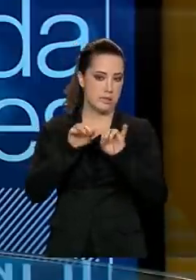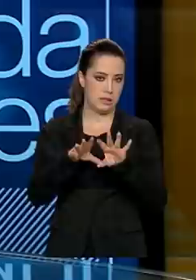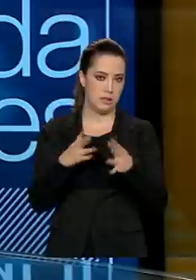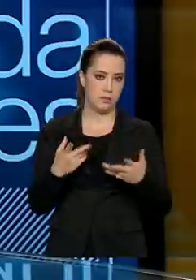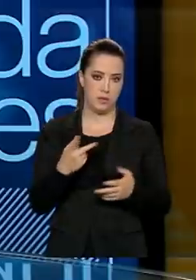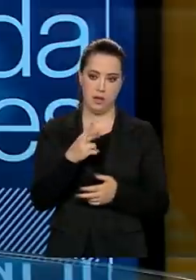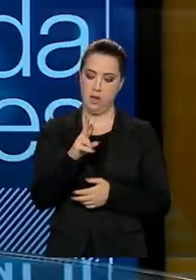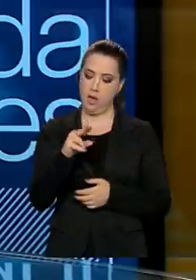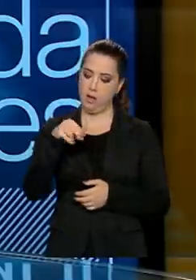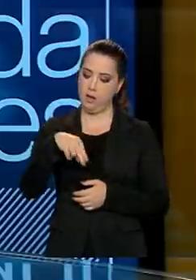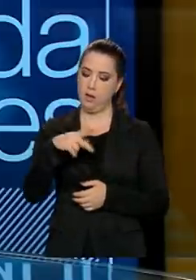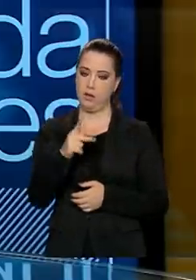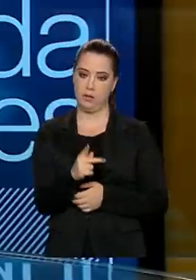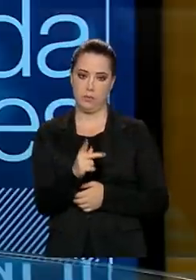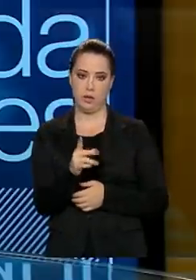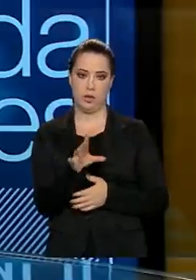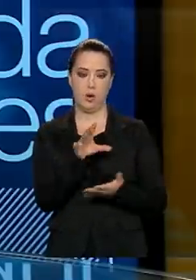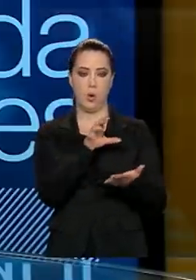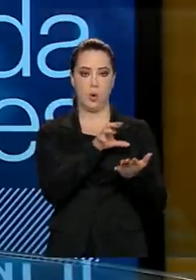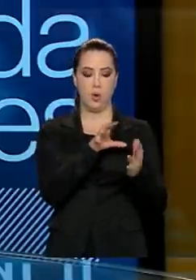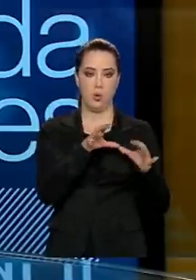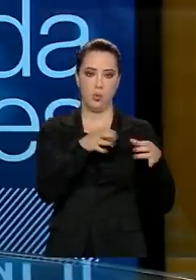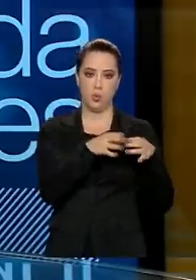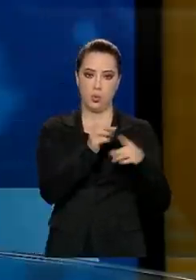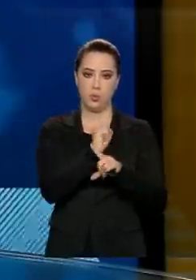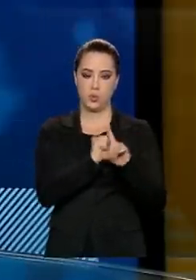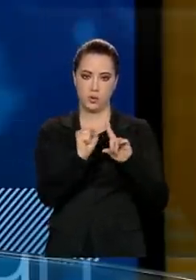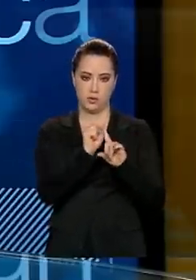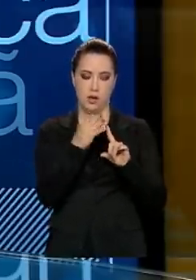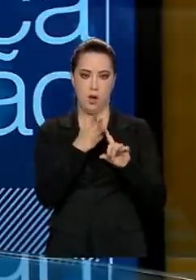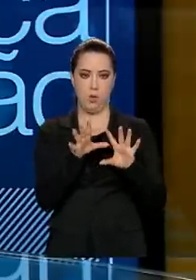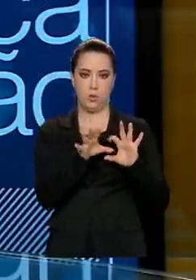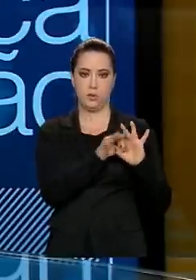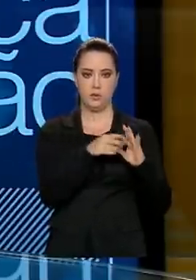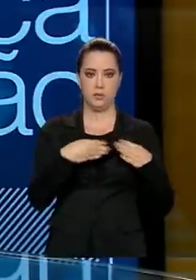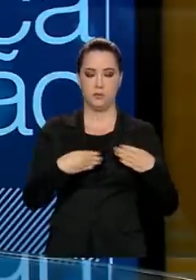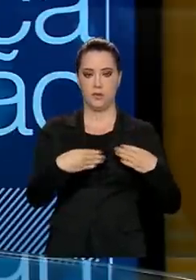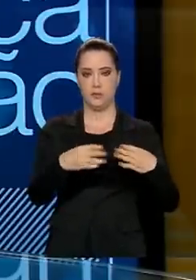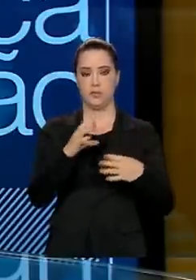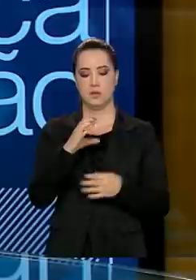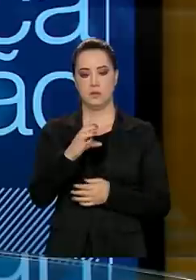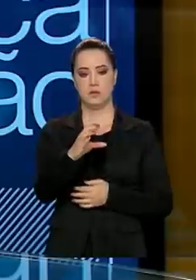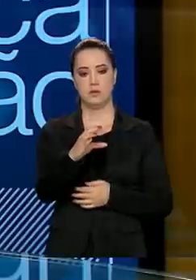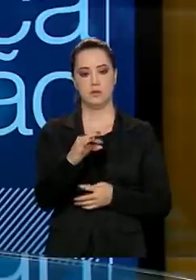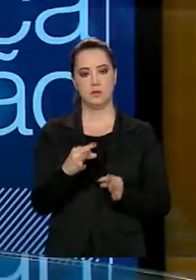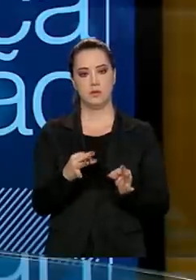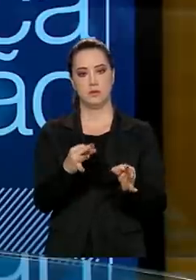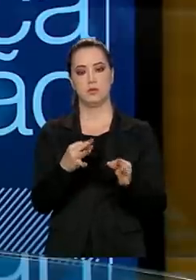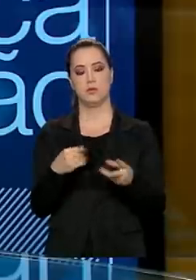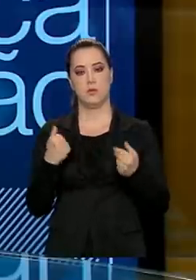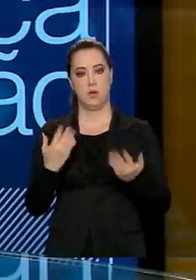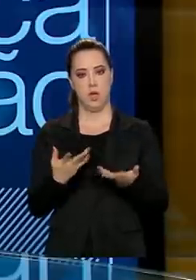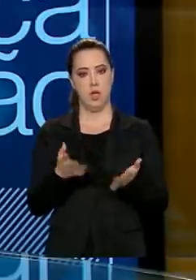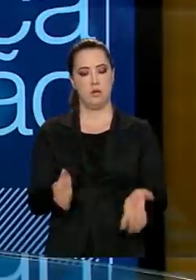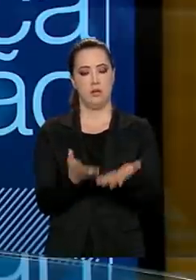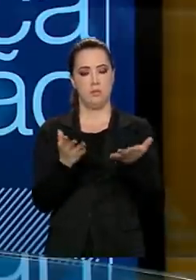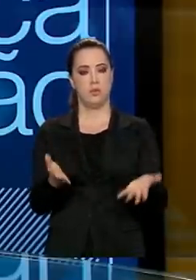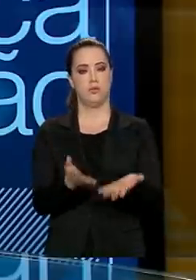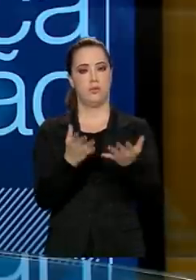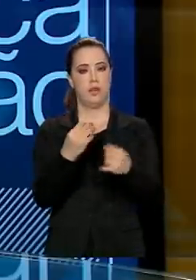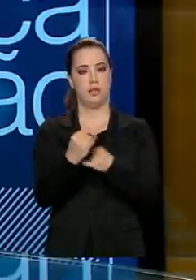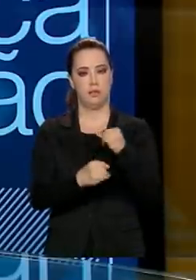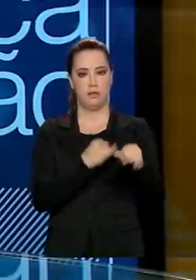a RNP é uma organização social vinculada ao Ministério da Ciência, Tecnologia e Inovação, que provê